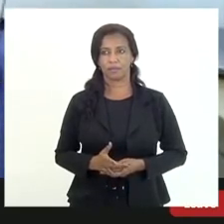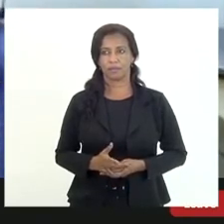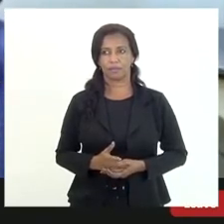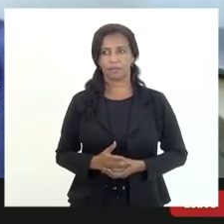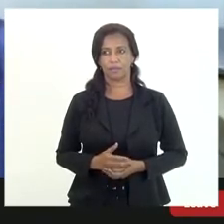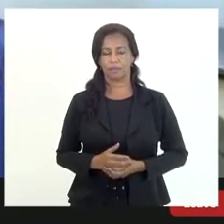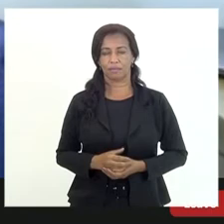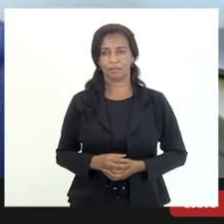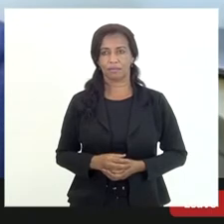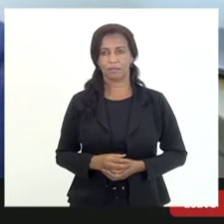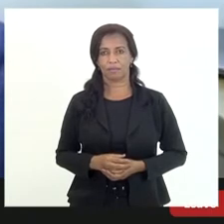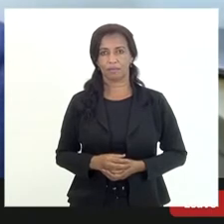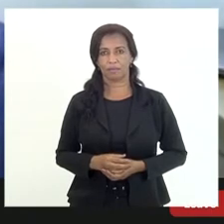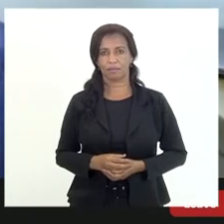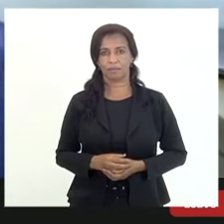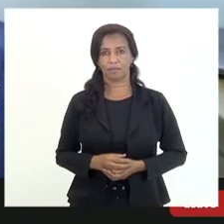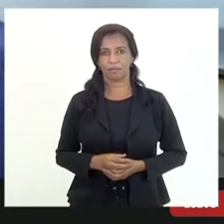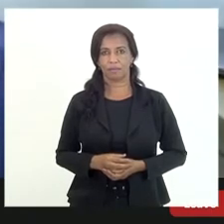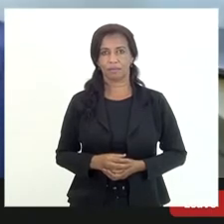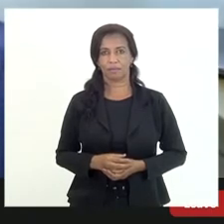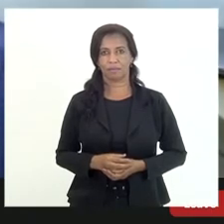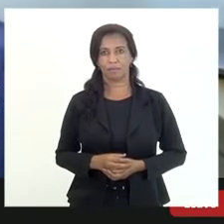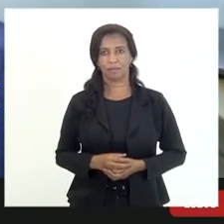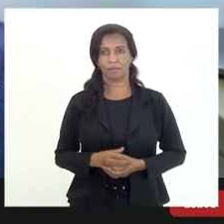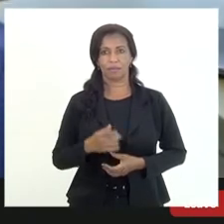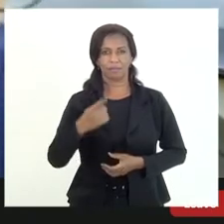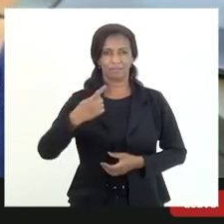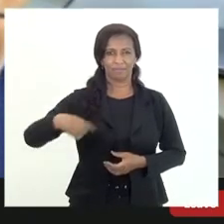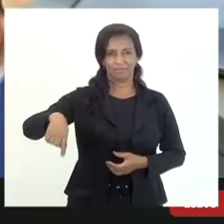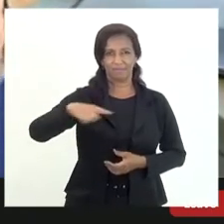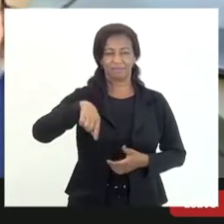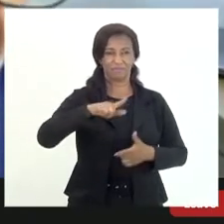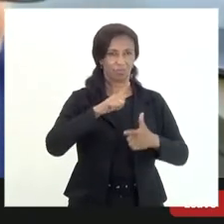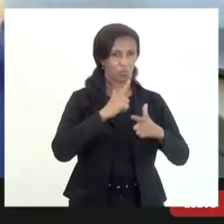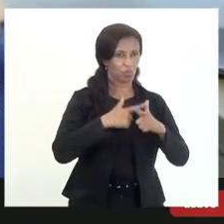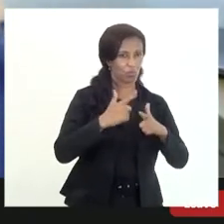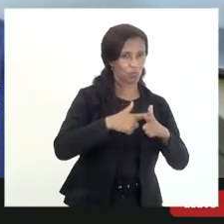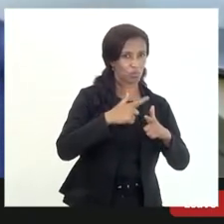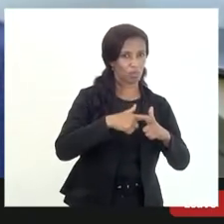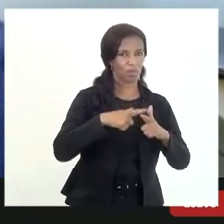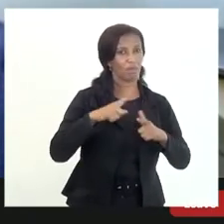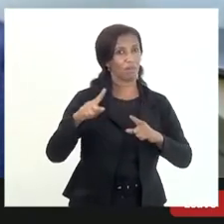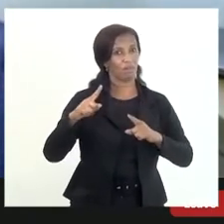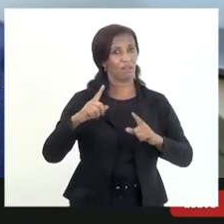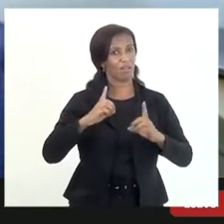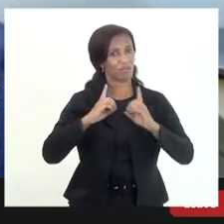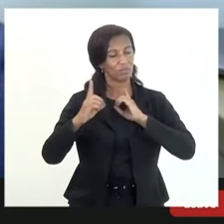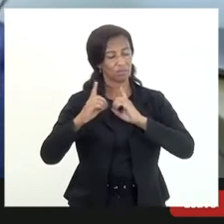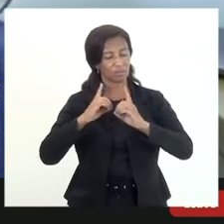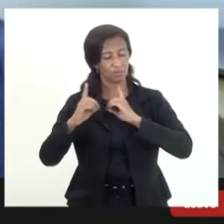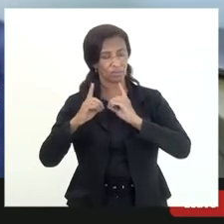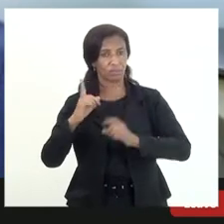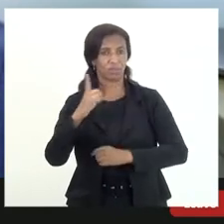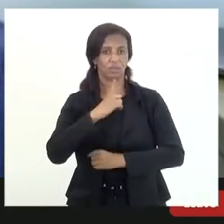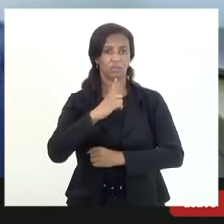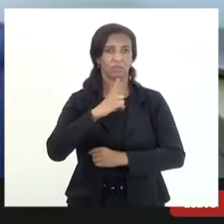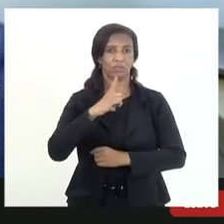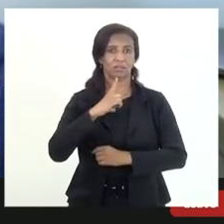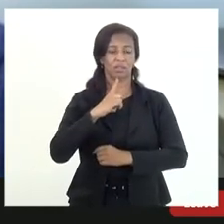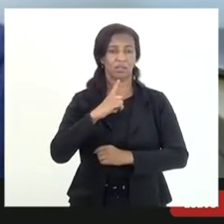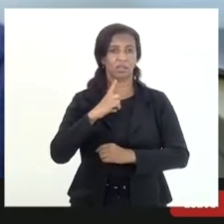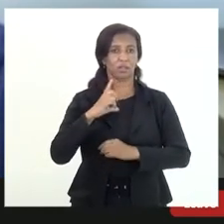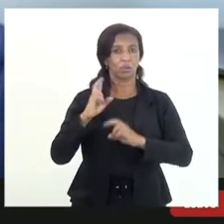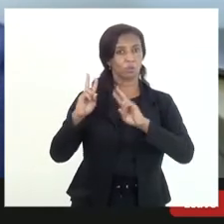a maior parte desses casos vai envolver discussões no que diz